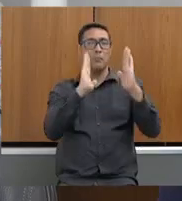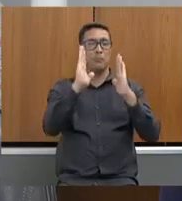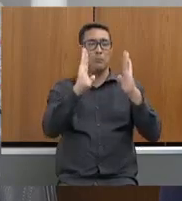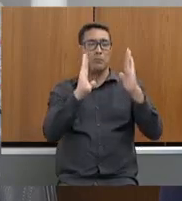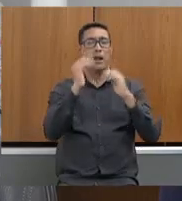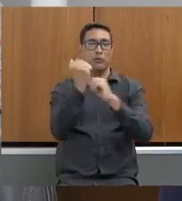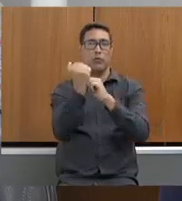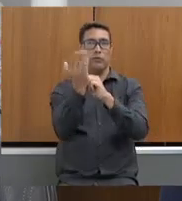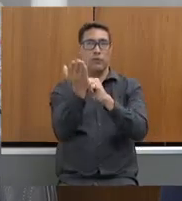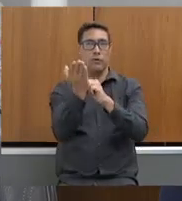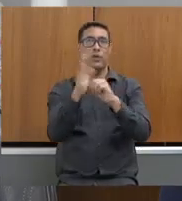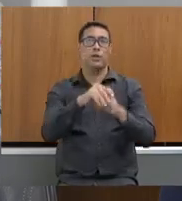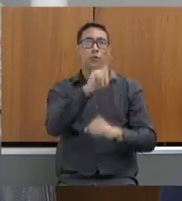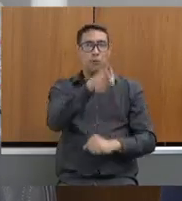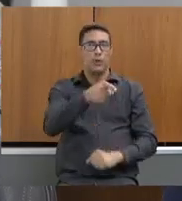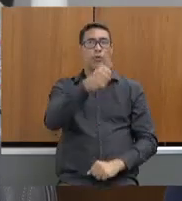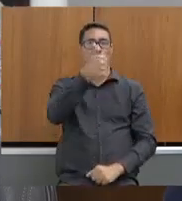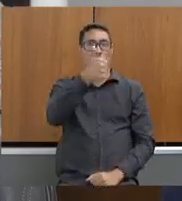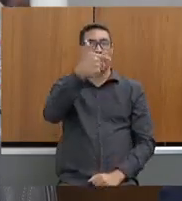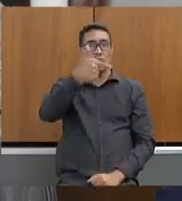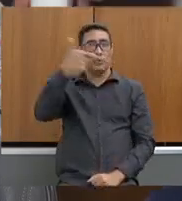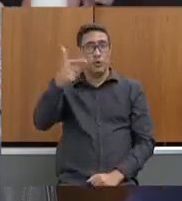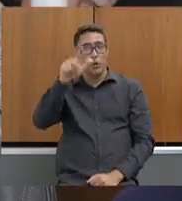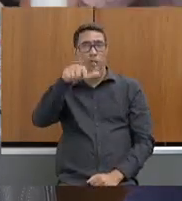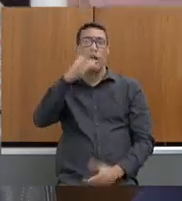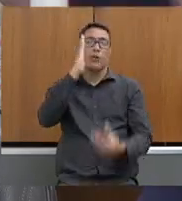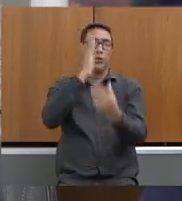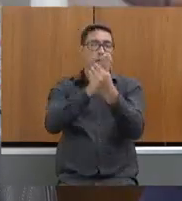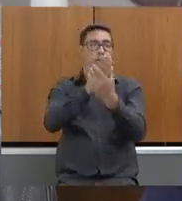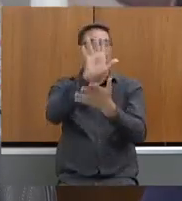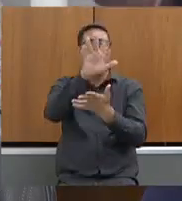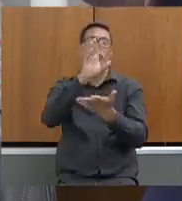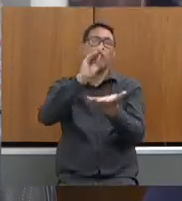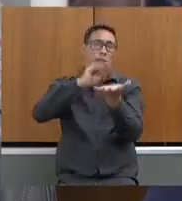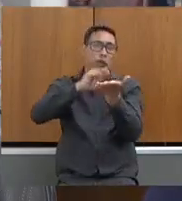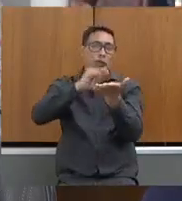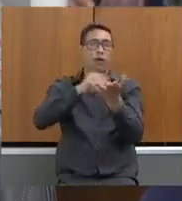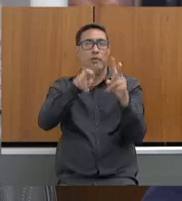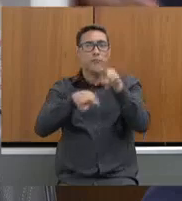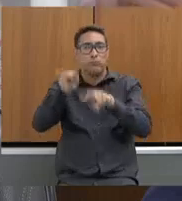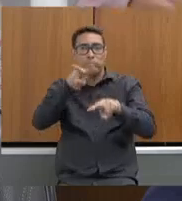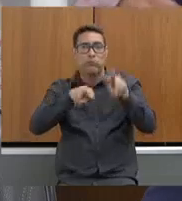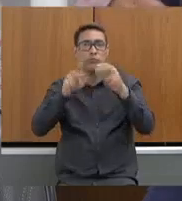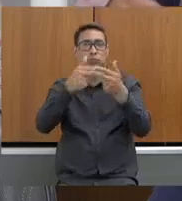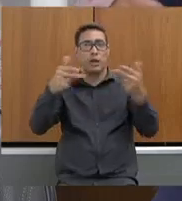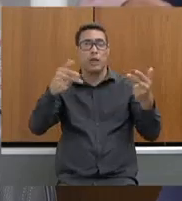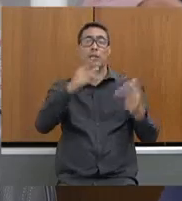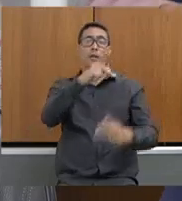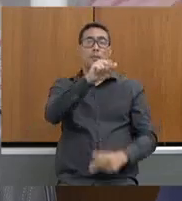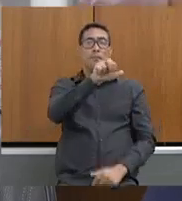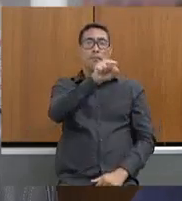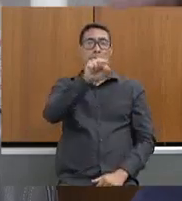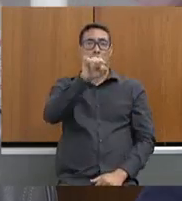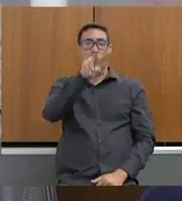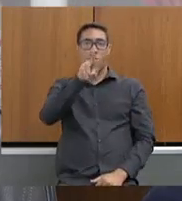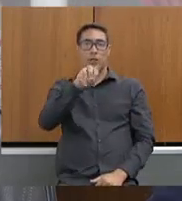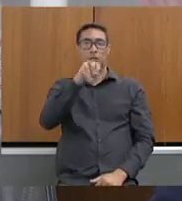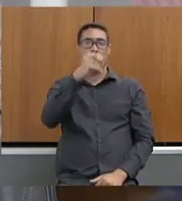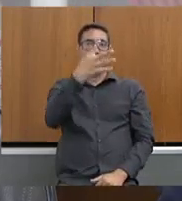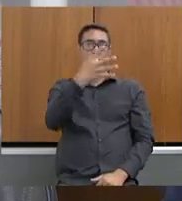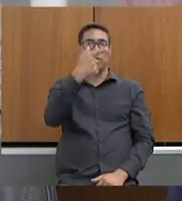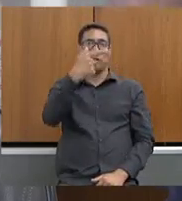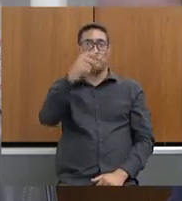.122 são processos pendentes de análise, sendo que passivos são 428. Próxima, por favor.